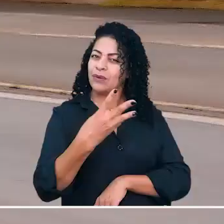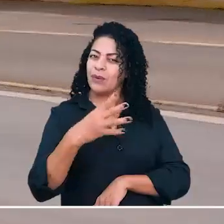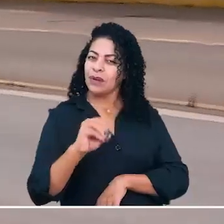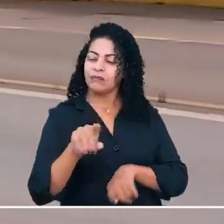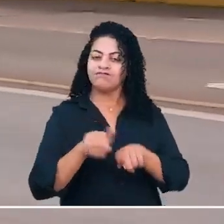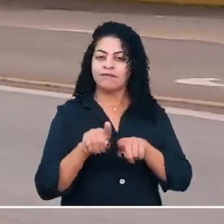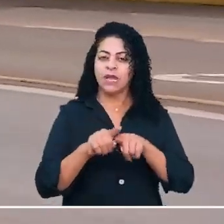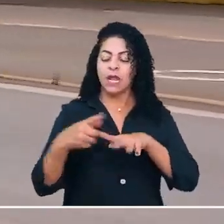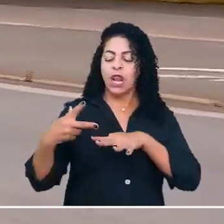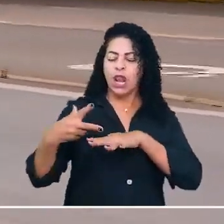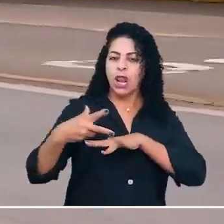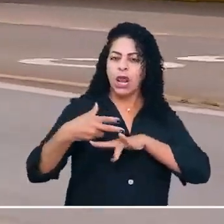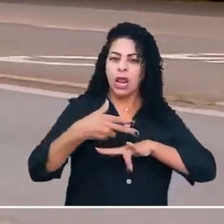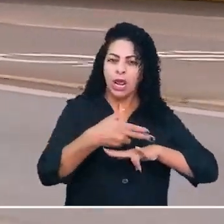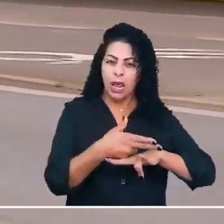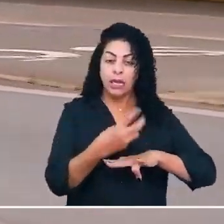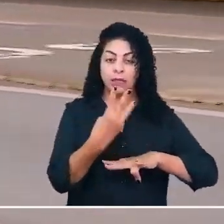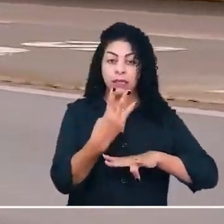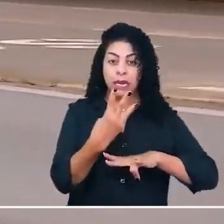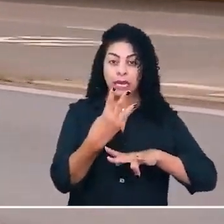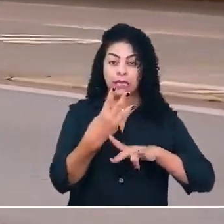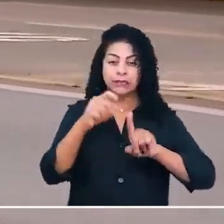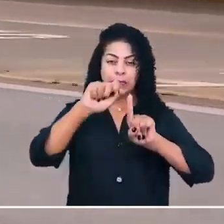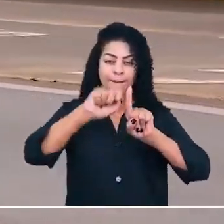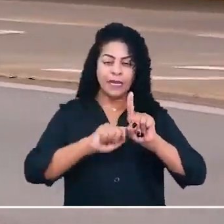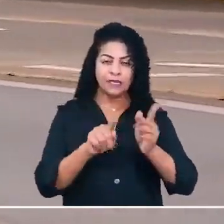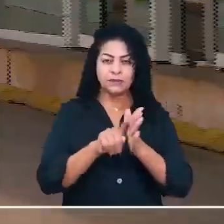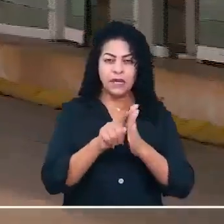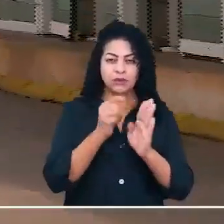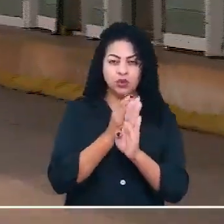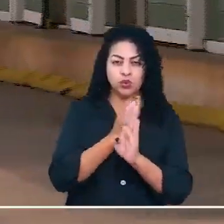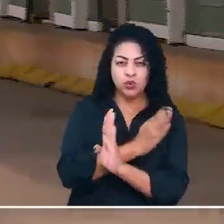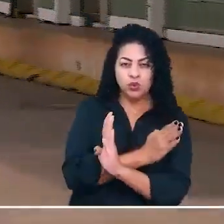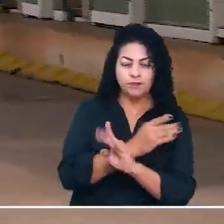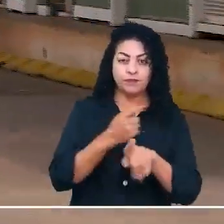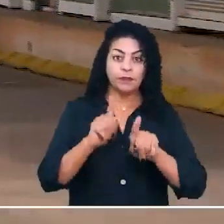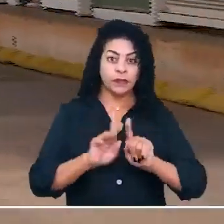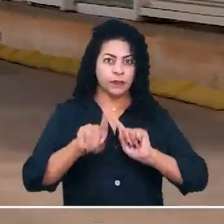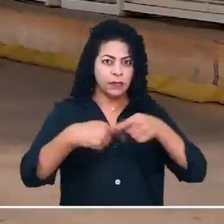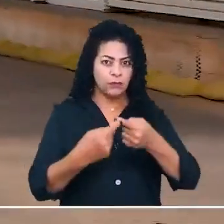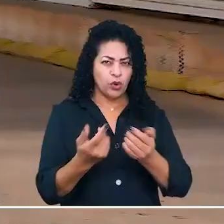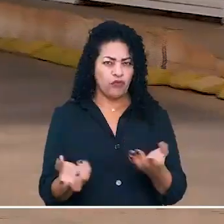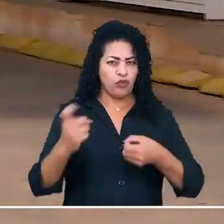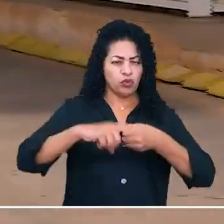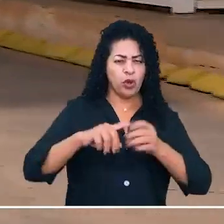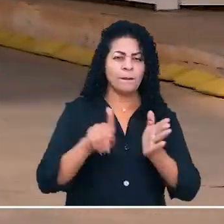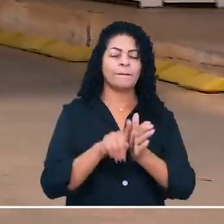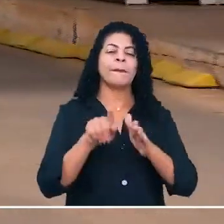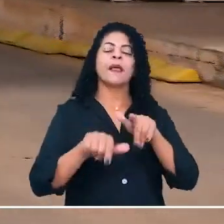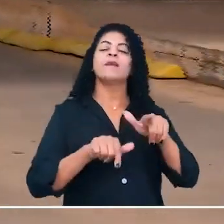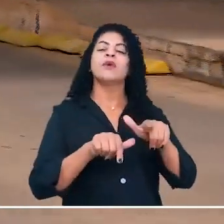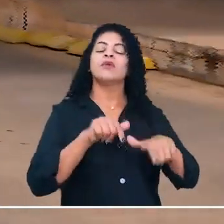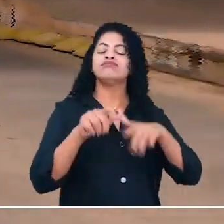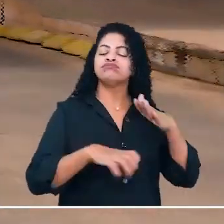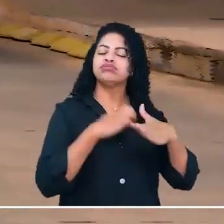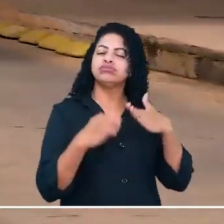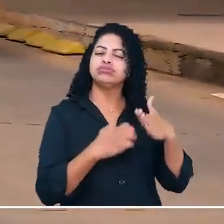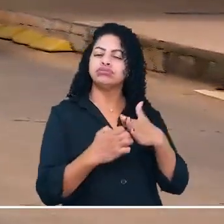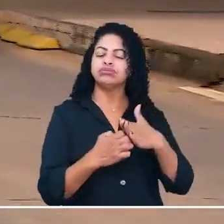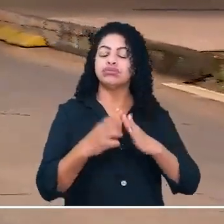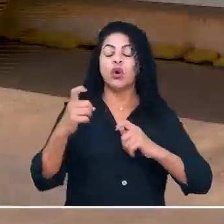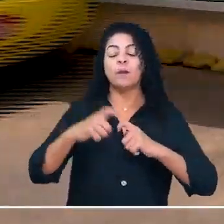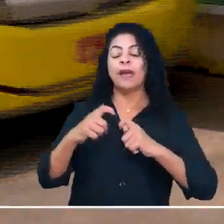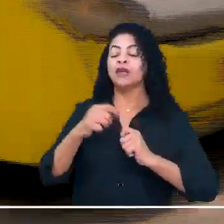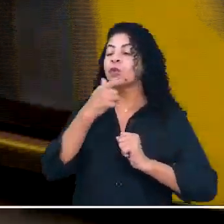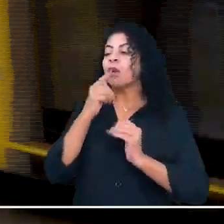cirurgia e ficou três meses de licença-saúde acidentária. Após a alta, o médico da empresa o considerou apto para